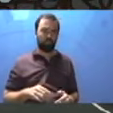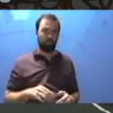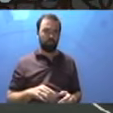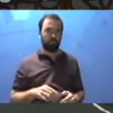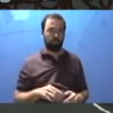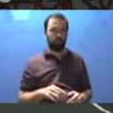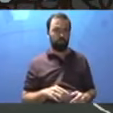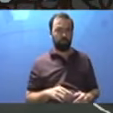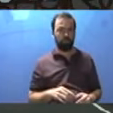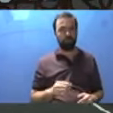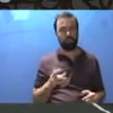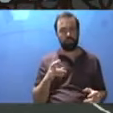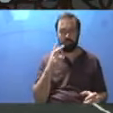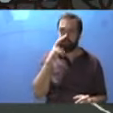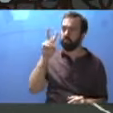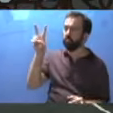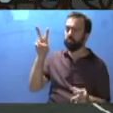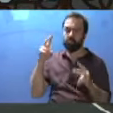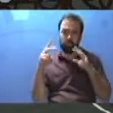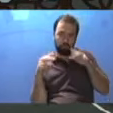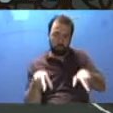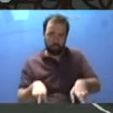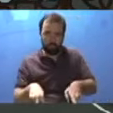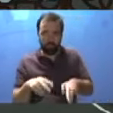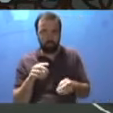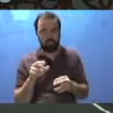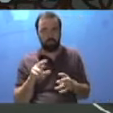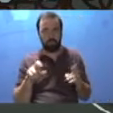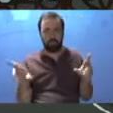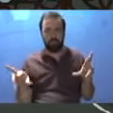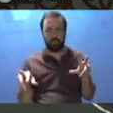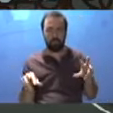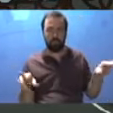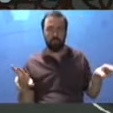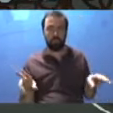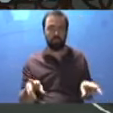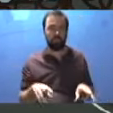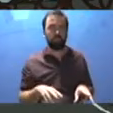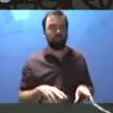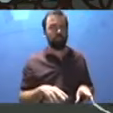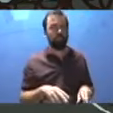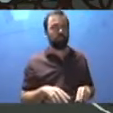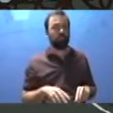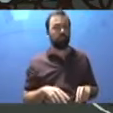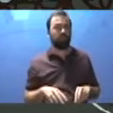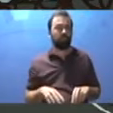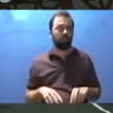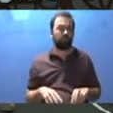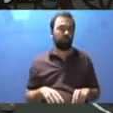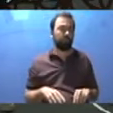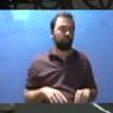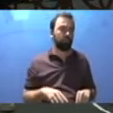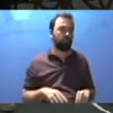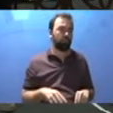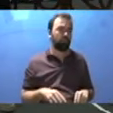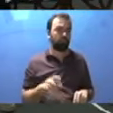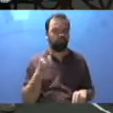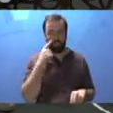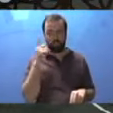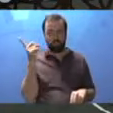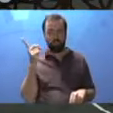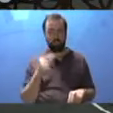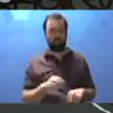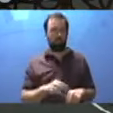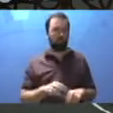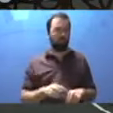visão não vai ser a mesma coisa quando eu olho ele assim. Quando eu olho ele assim. Tá? Como a gente não tem a maquete construída aí em casa.